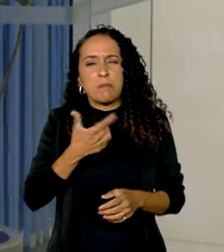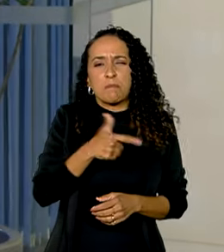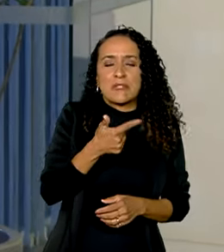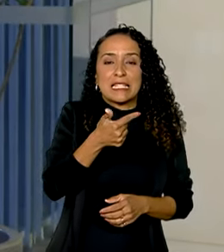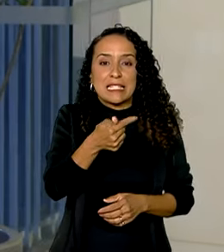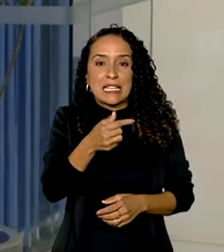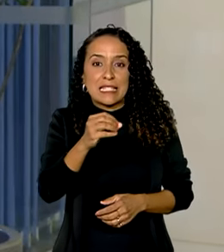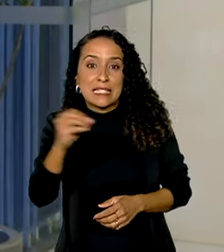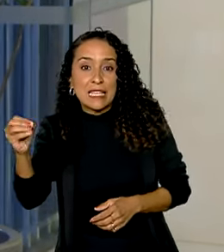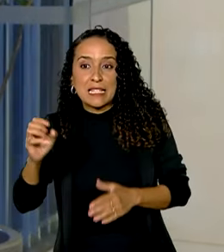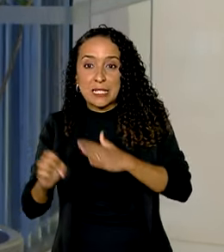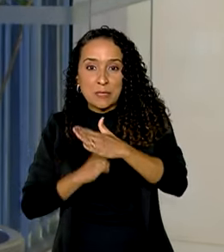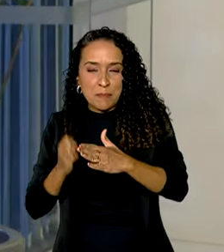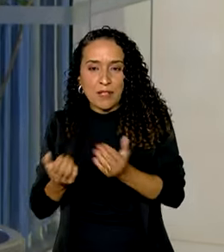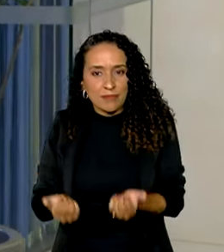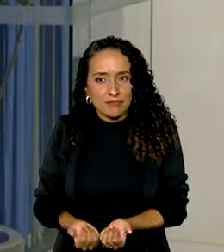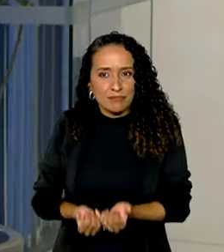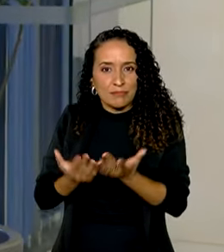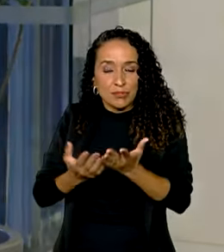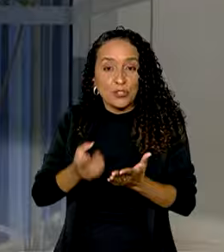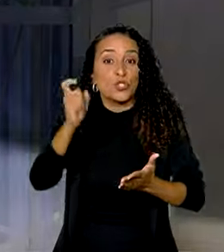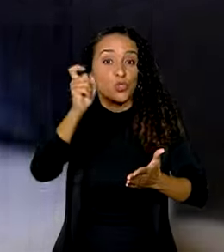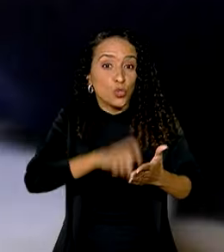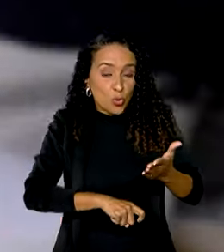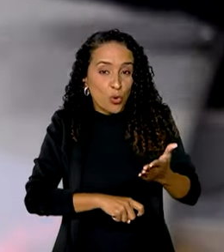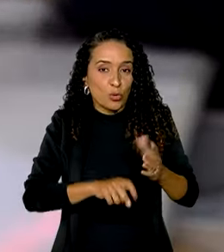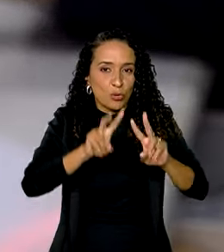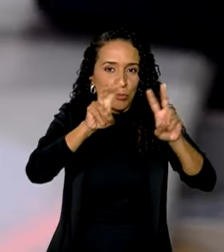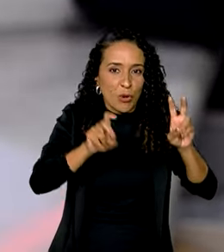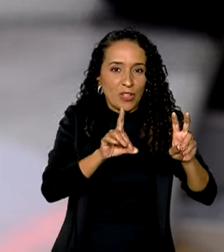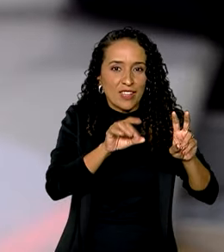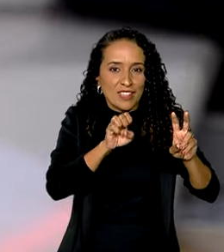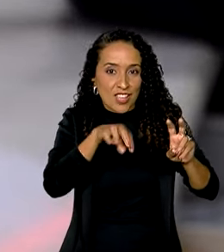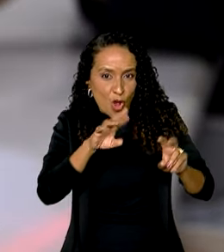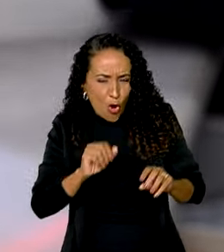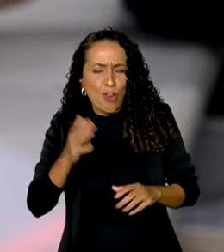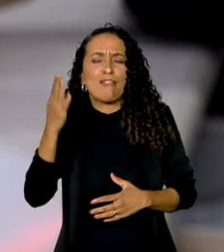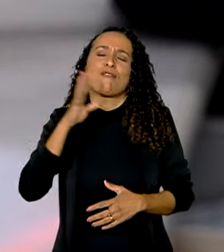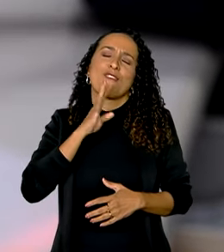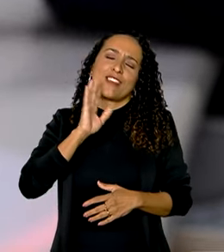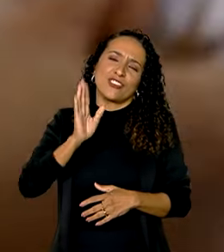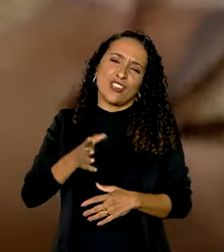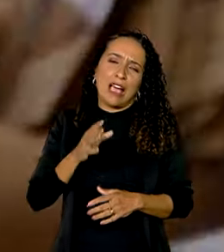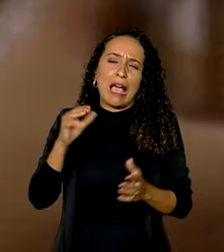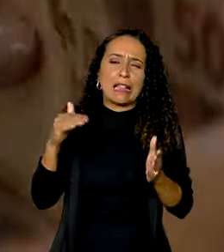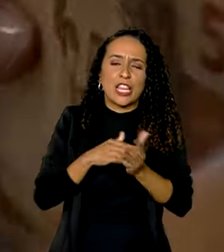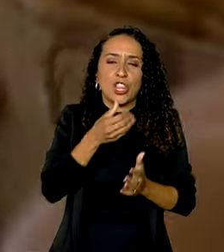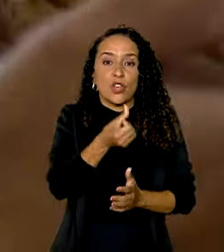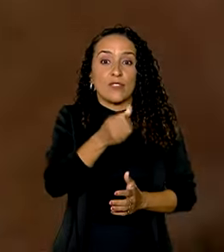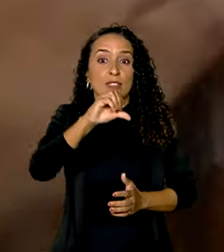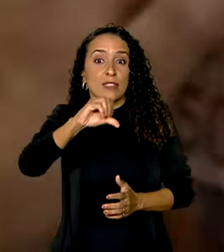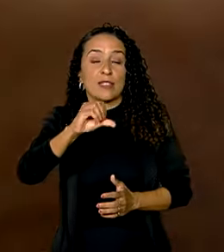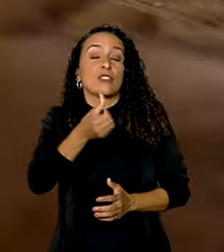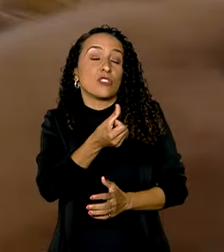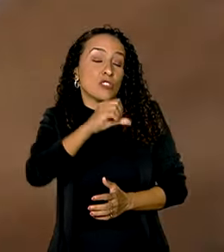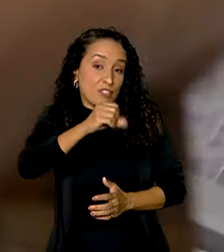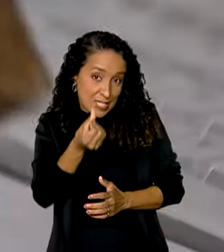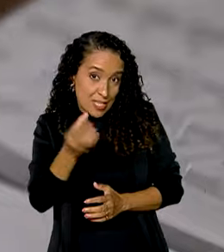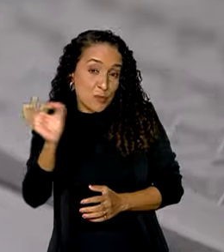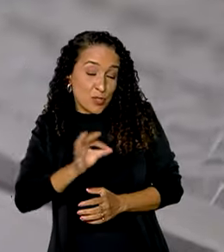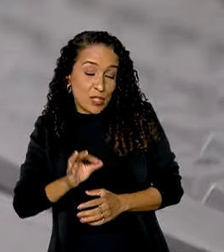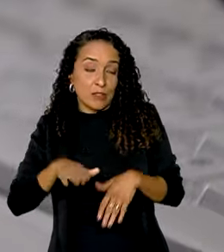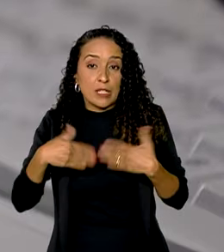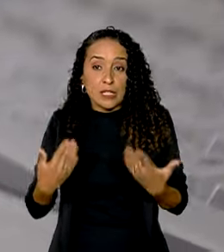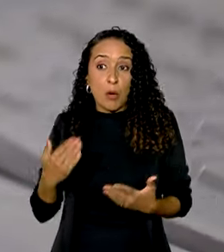700 empresas que oferecem os descontos do Desenrola, que a gente já conhece, de até 96%. Já o